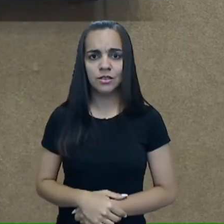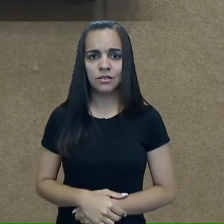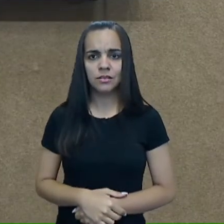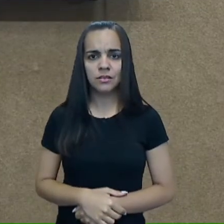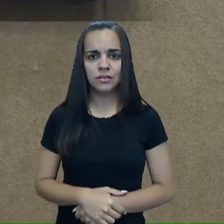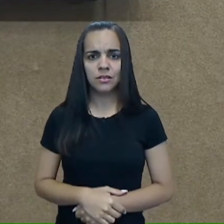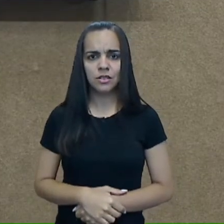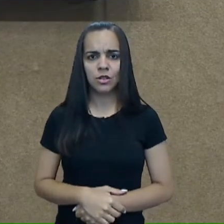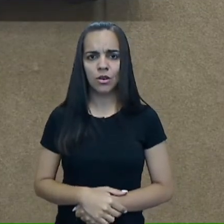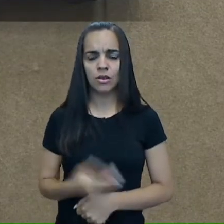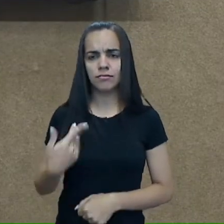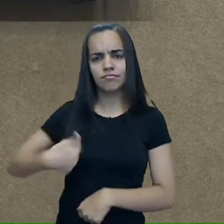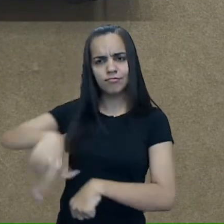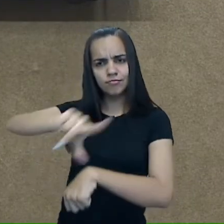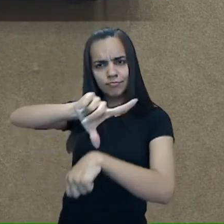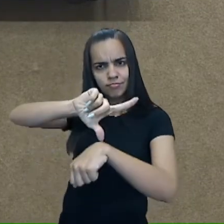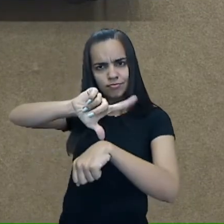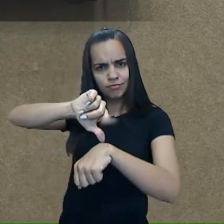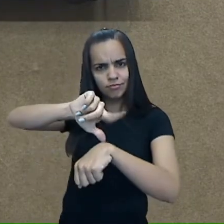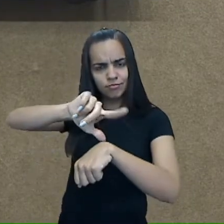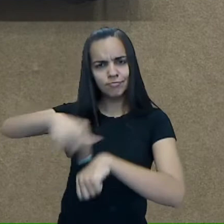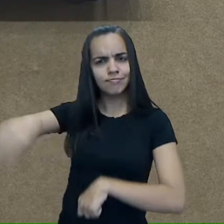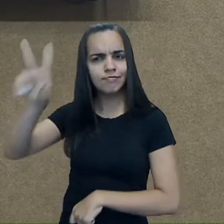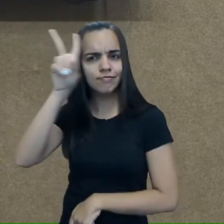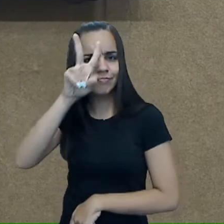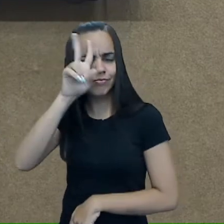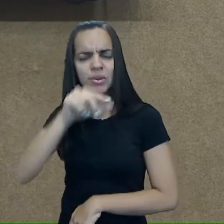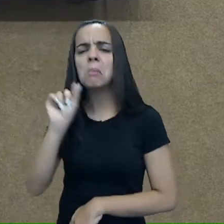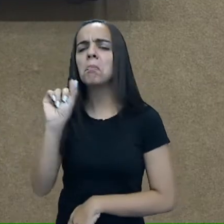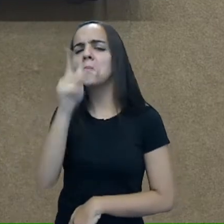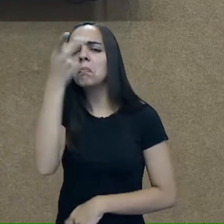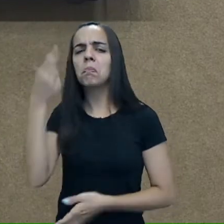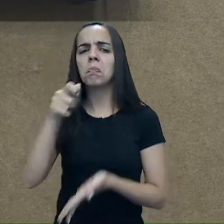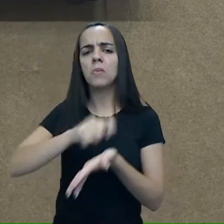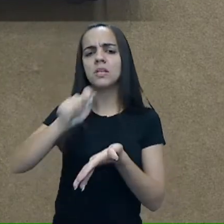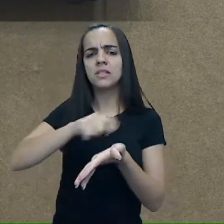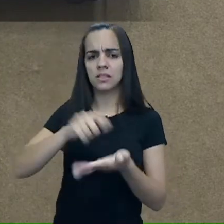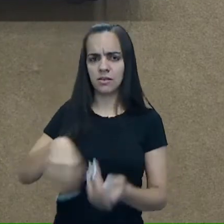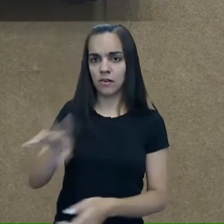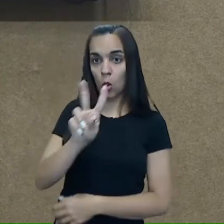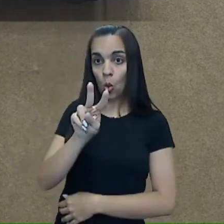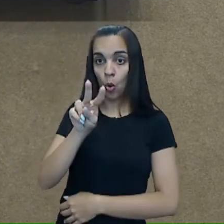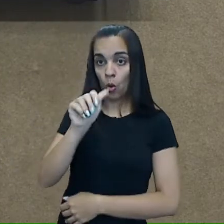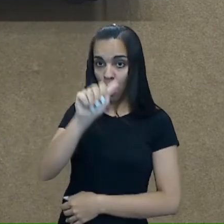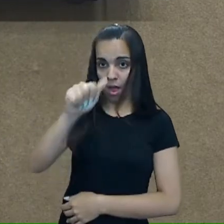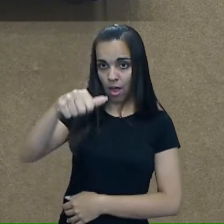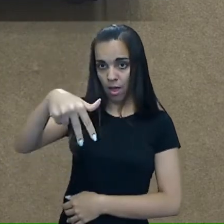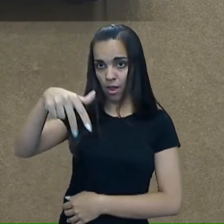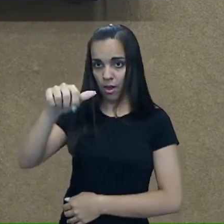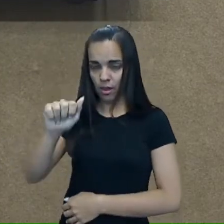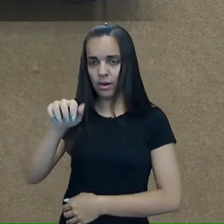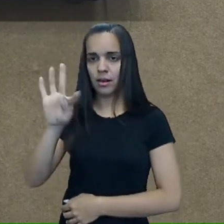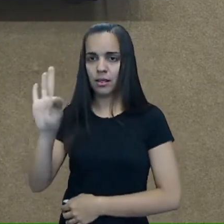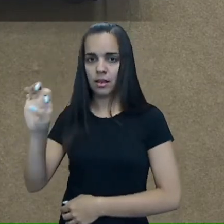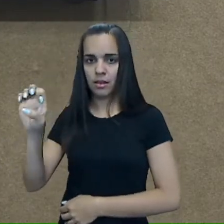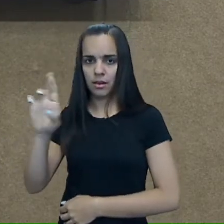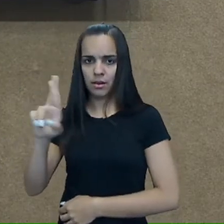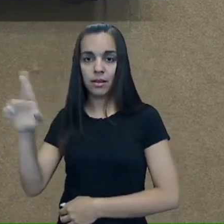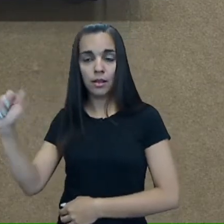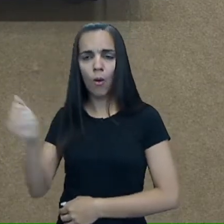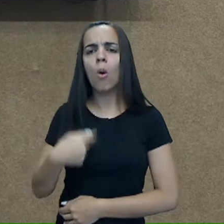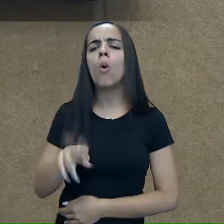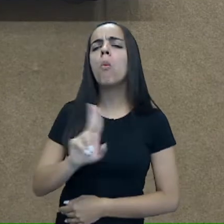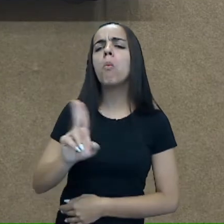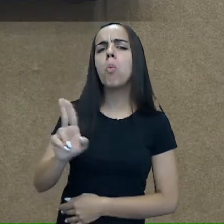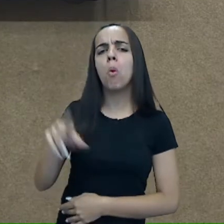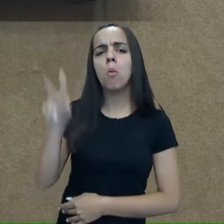a hora da história. Quem escreveu essa história foi Ana Terra, a autora. E qual é o nome